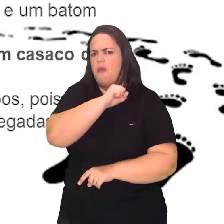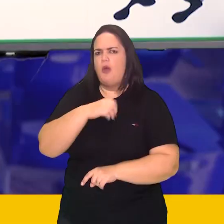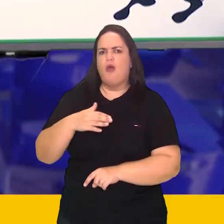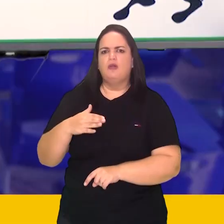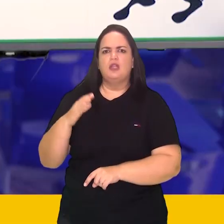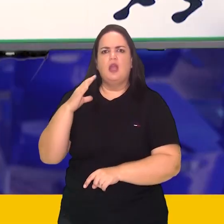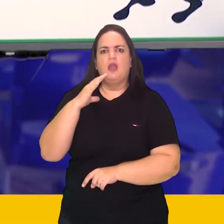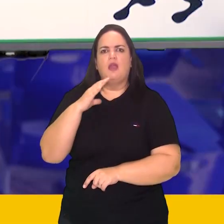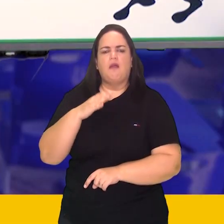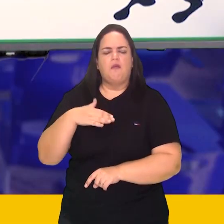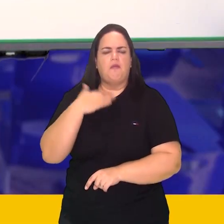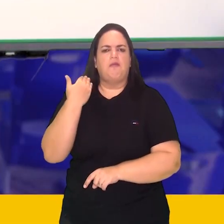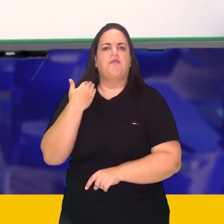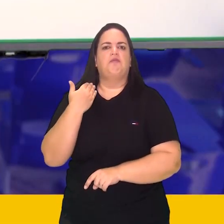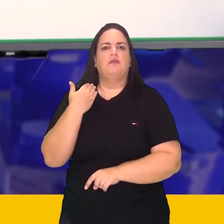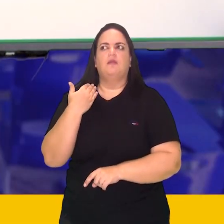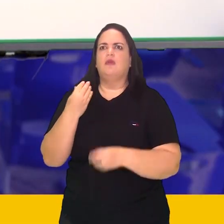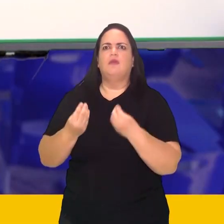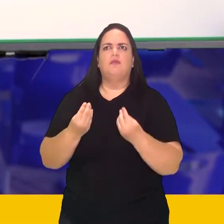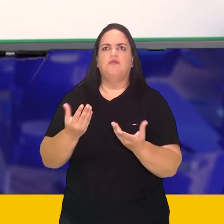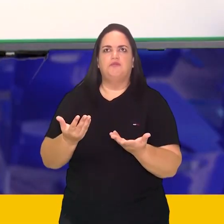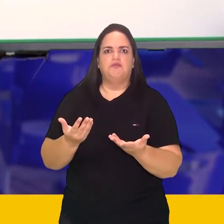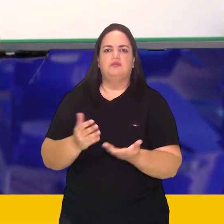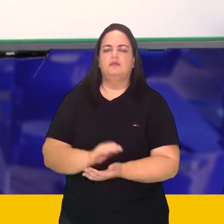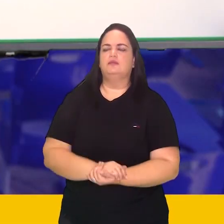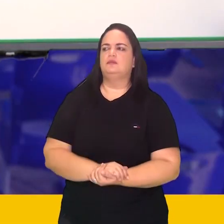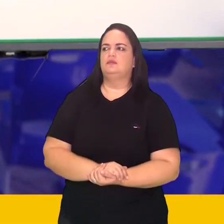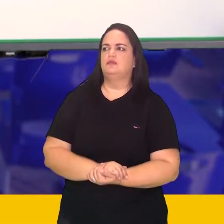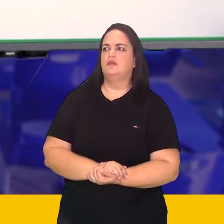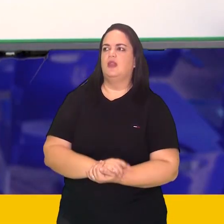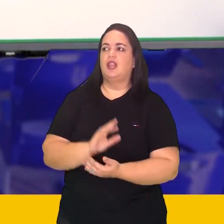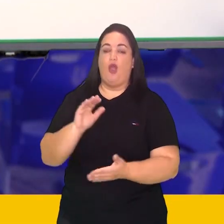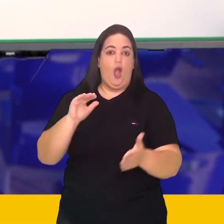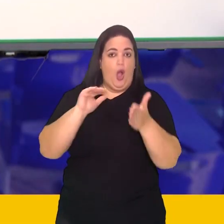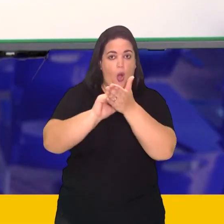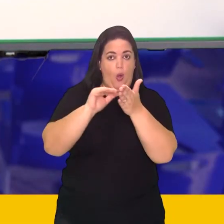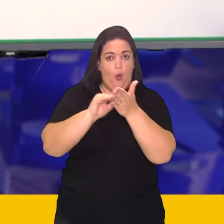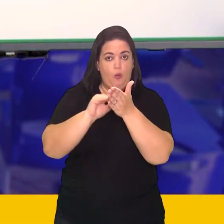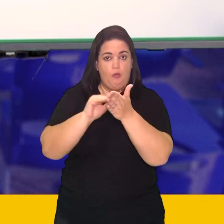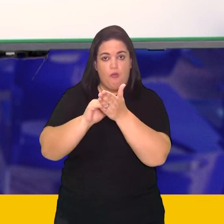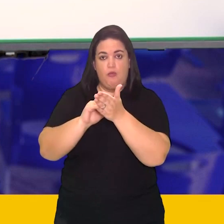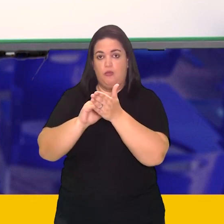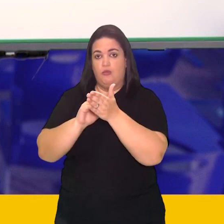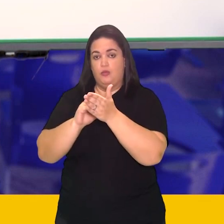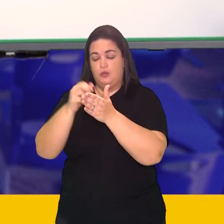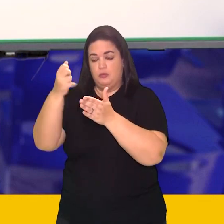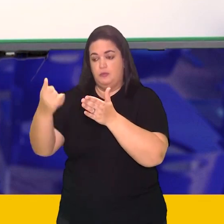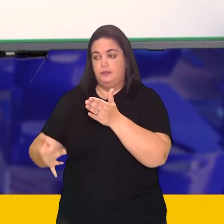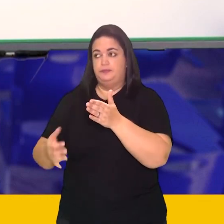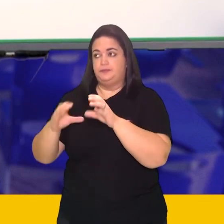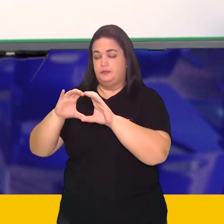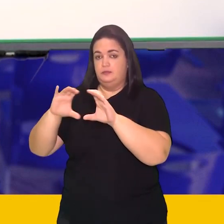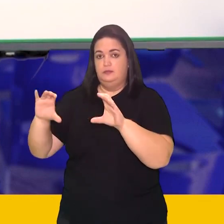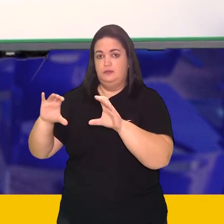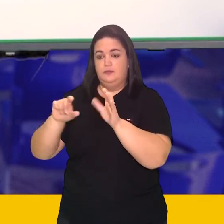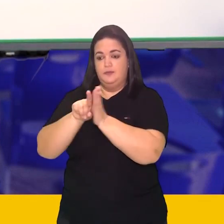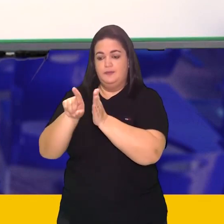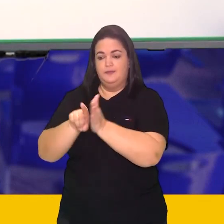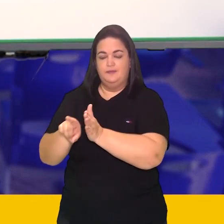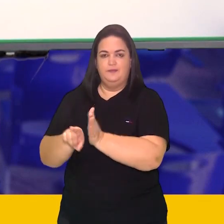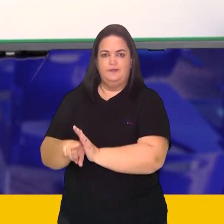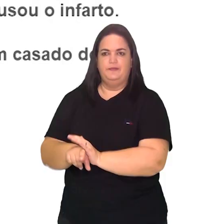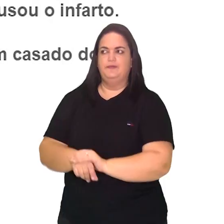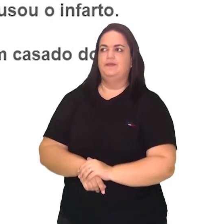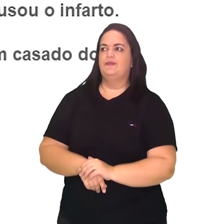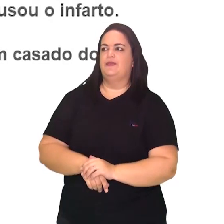de um mau súbito. Essa é a última parte da nossa aula. E aí, essas últimas perguntas são as